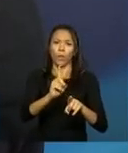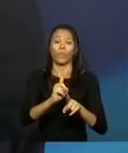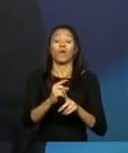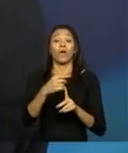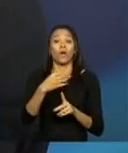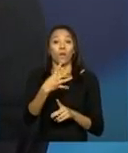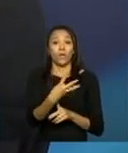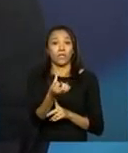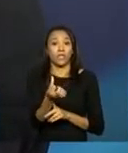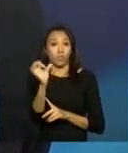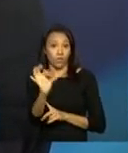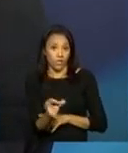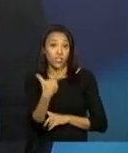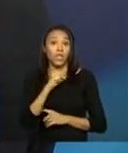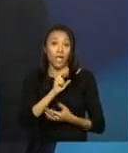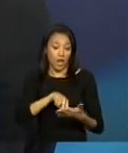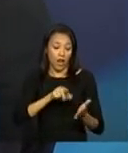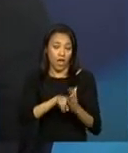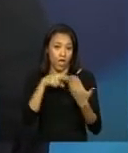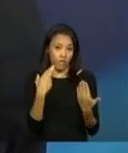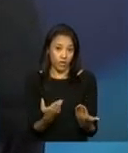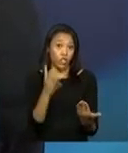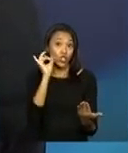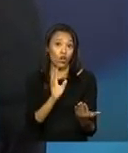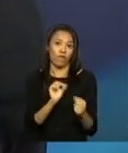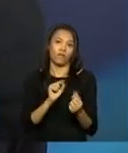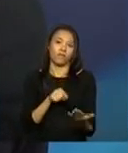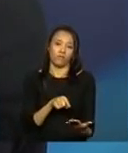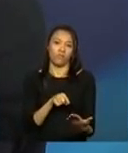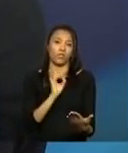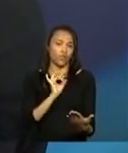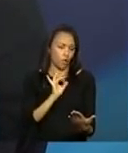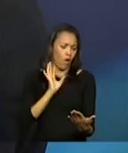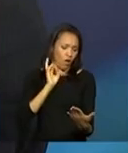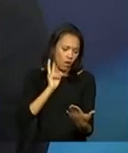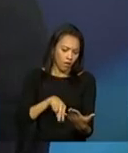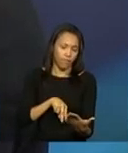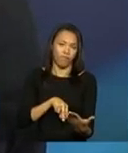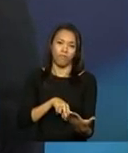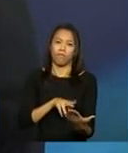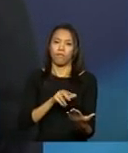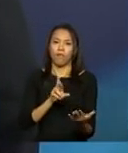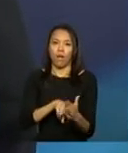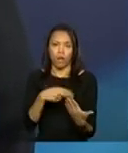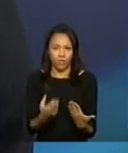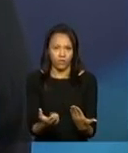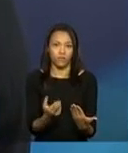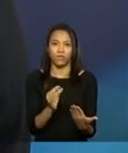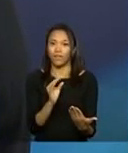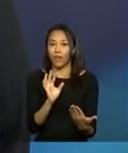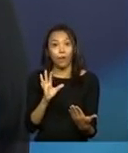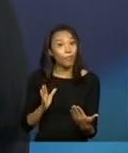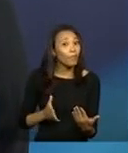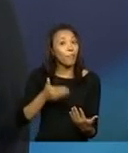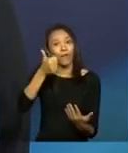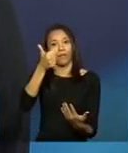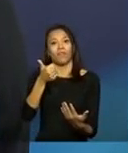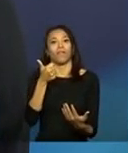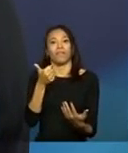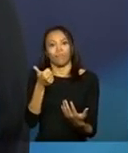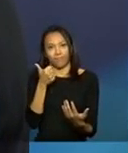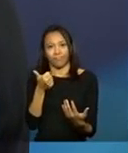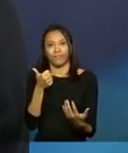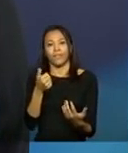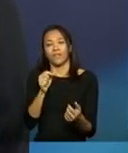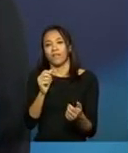46% das pessoas que estão lendo revistas só fazem isso. Elas só estão lendo revistas. Esse, digamos, é o melhor índice, vamos pensar assim, em